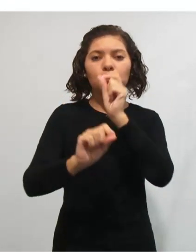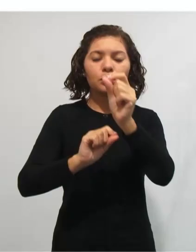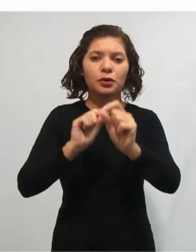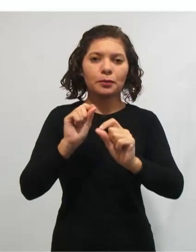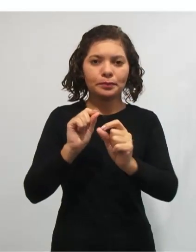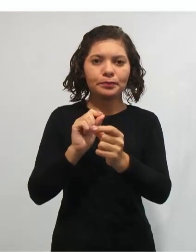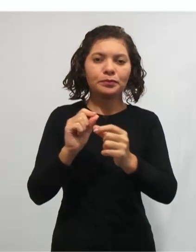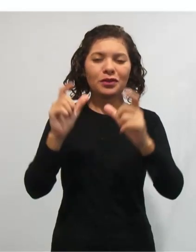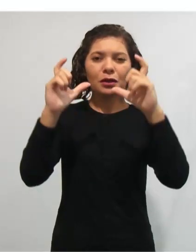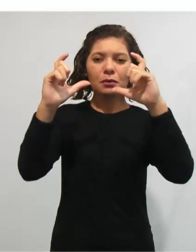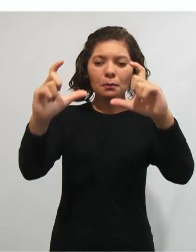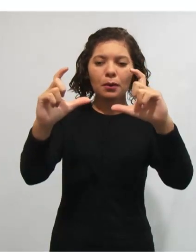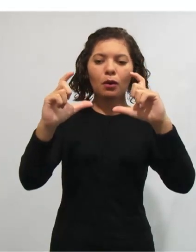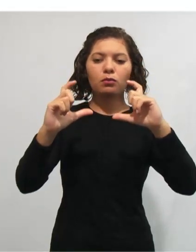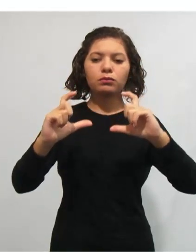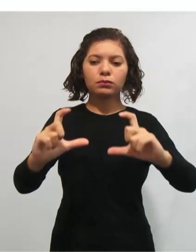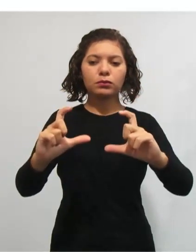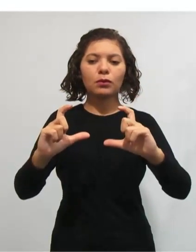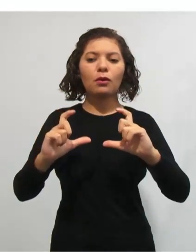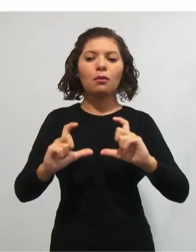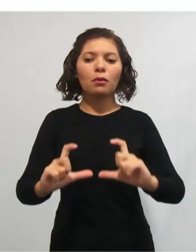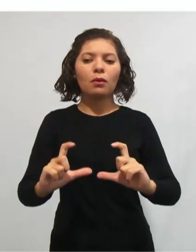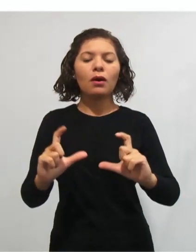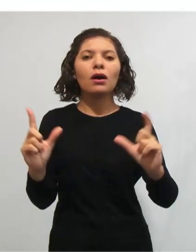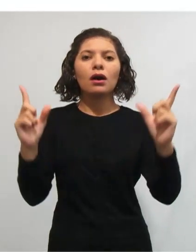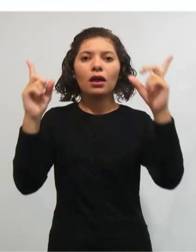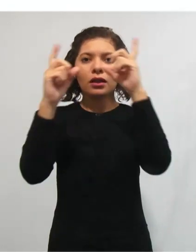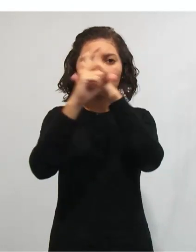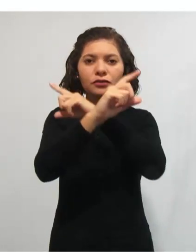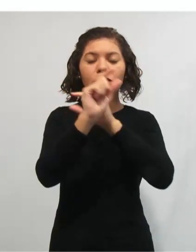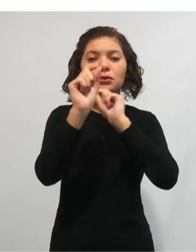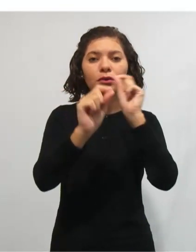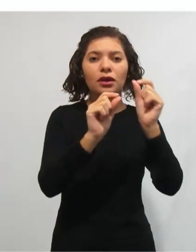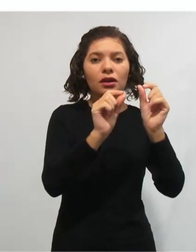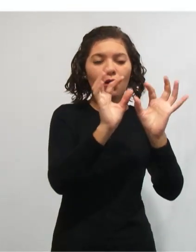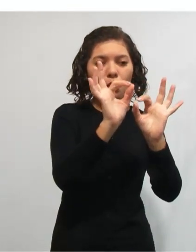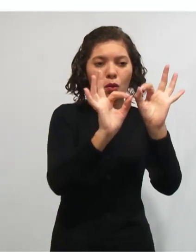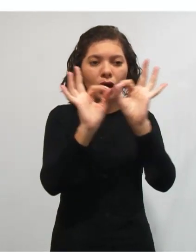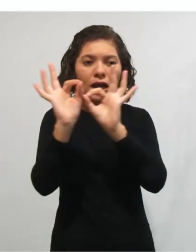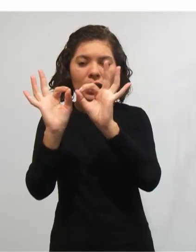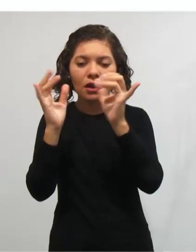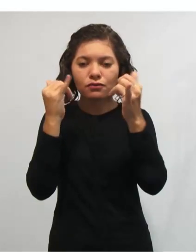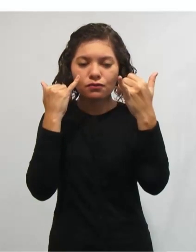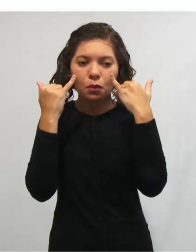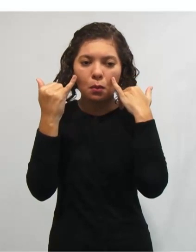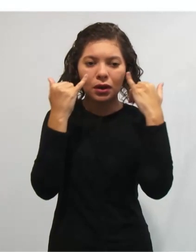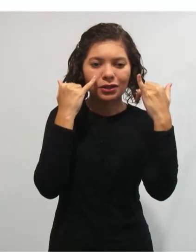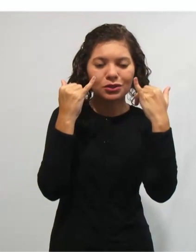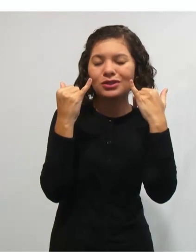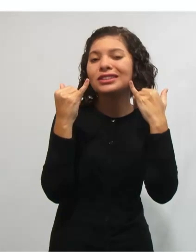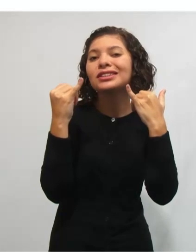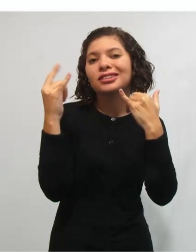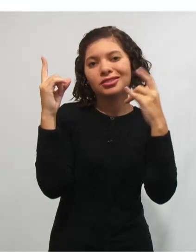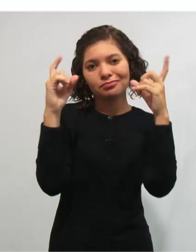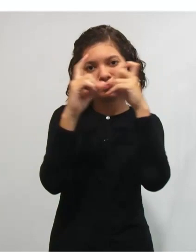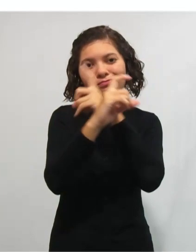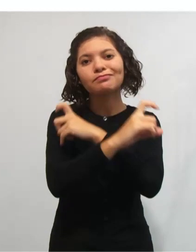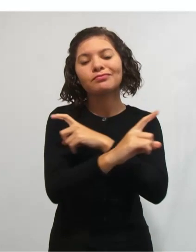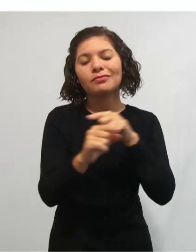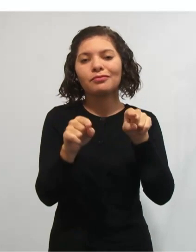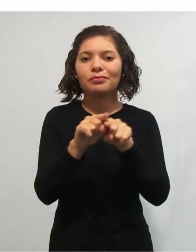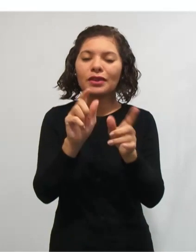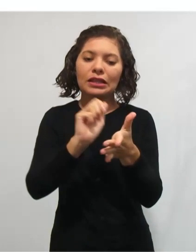quebra dos parágrafos. Dificuldade em organizar as informações para a sua